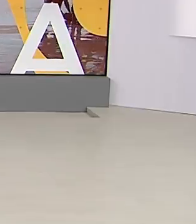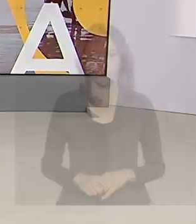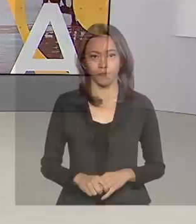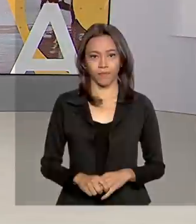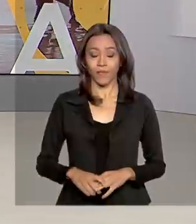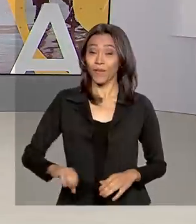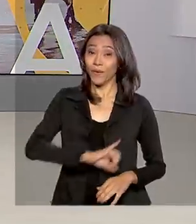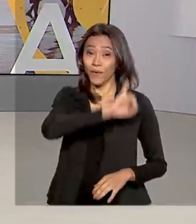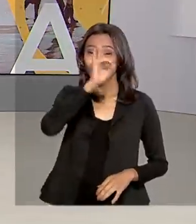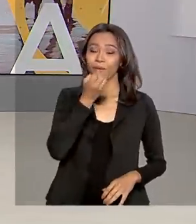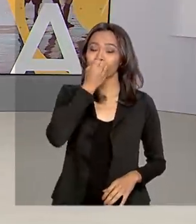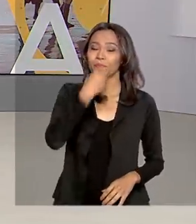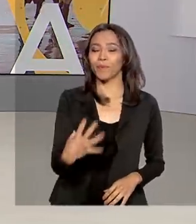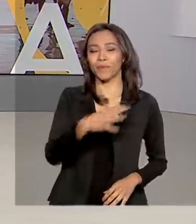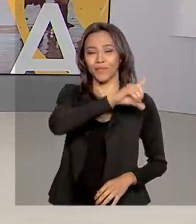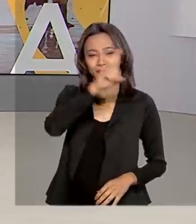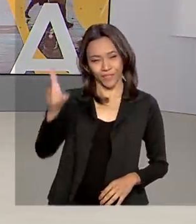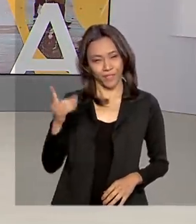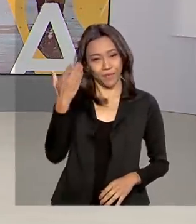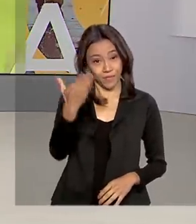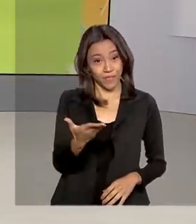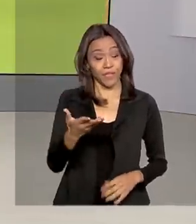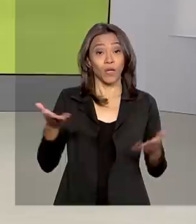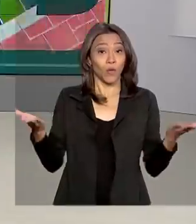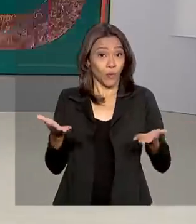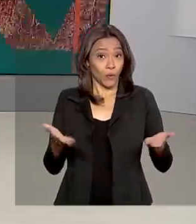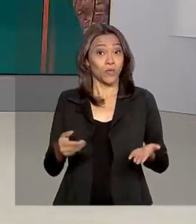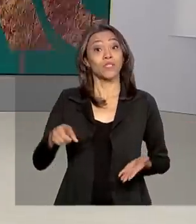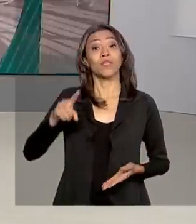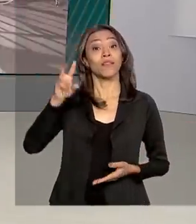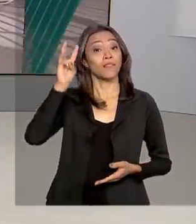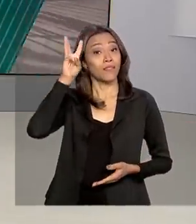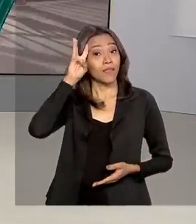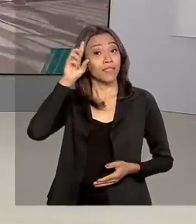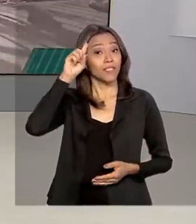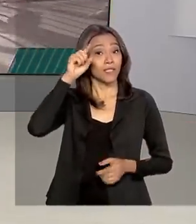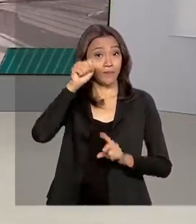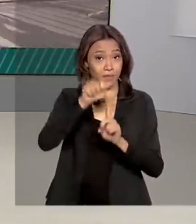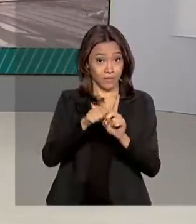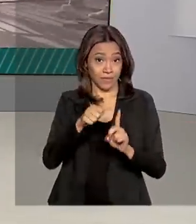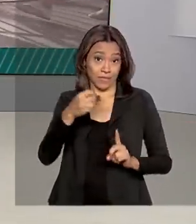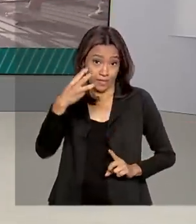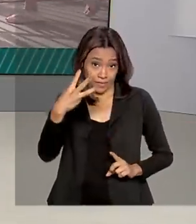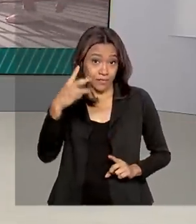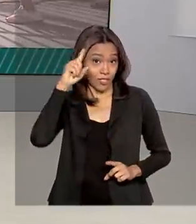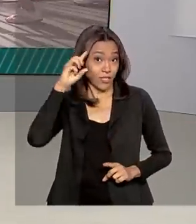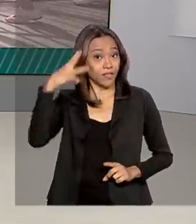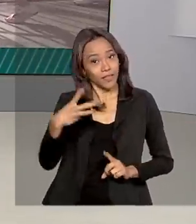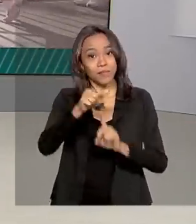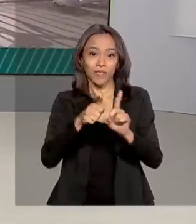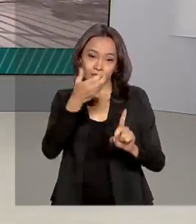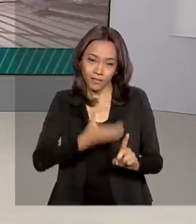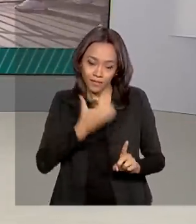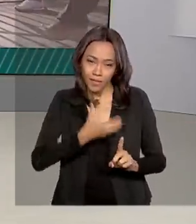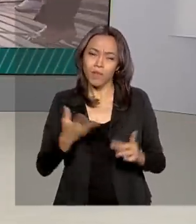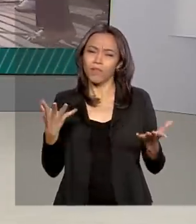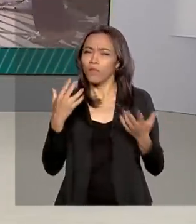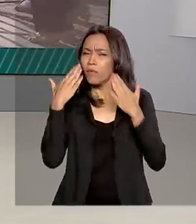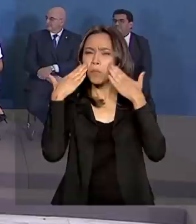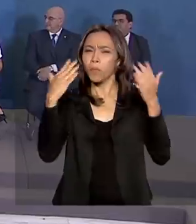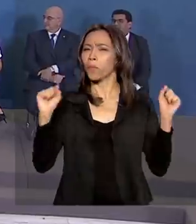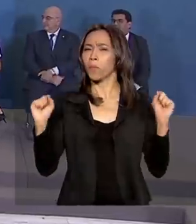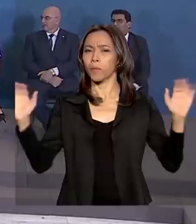Olá, bom dia pra você. Hoje é terça-feira, 3 de dezembro. Veja agora os destaques desta edição do Brasil em Dia.